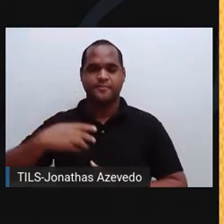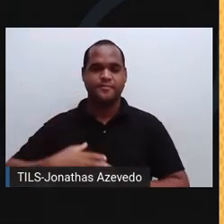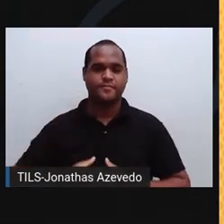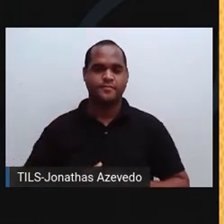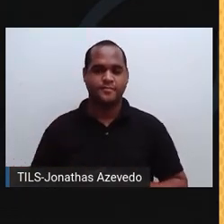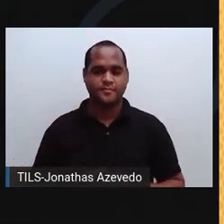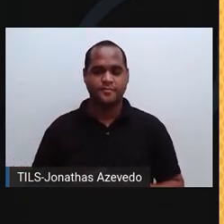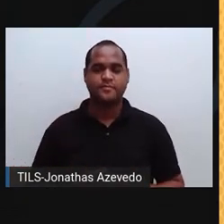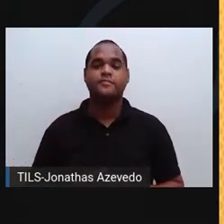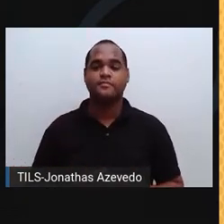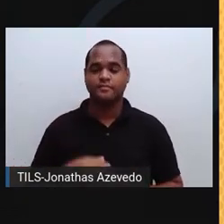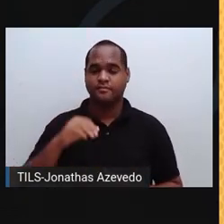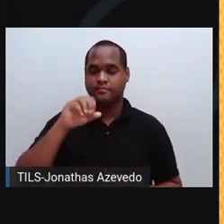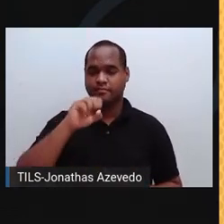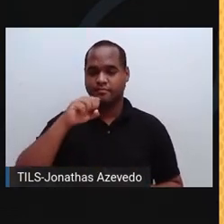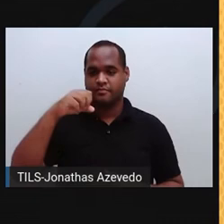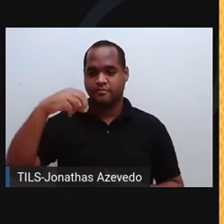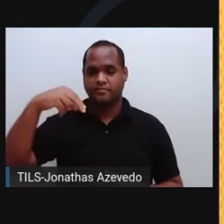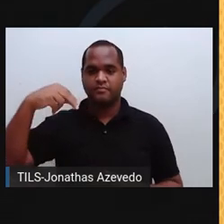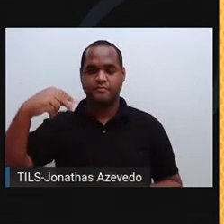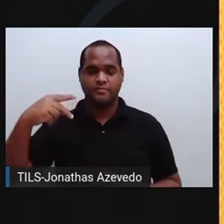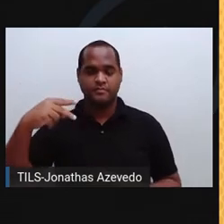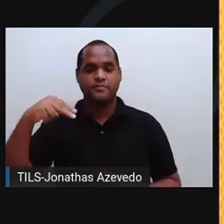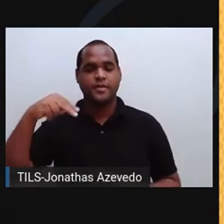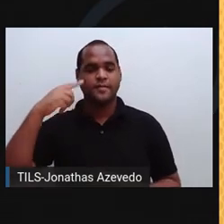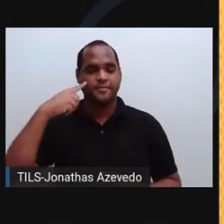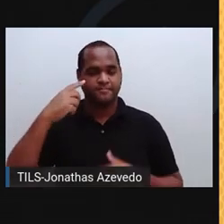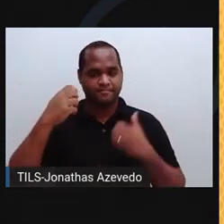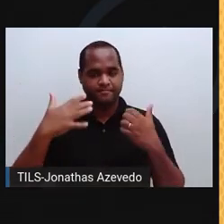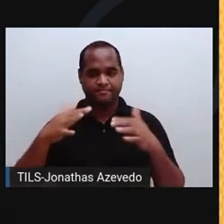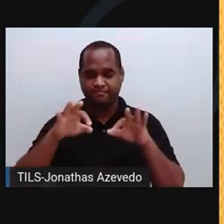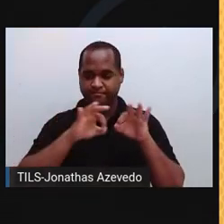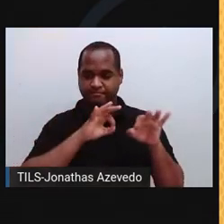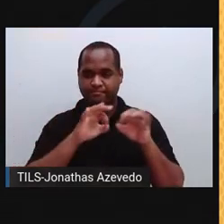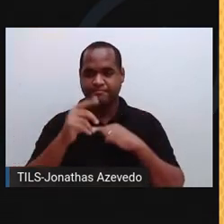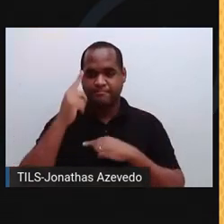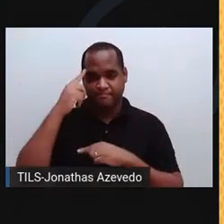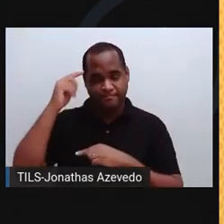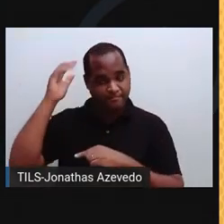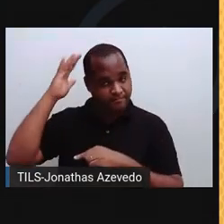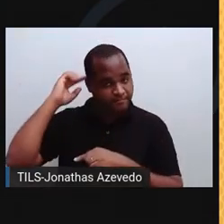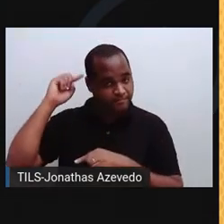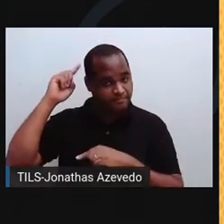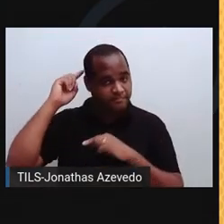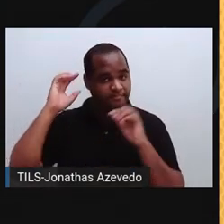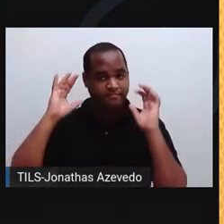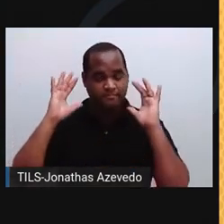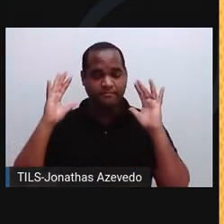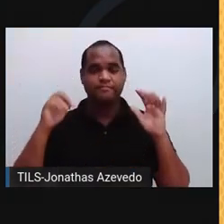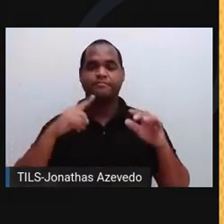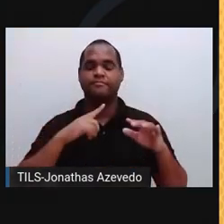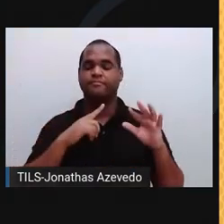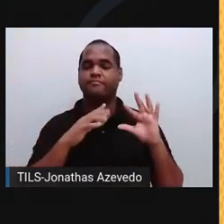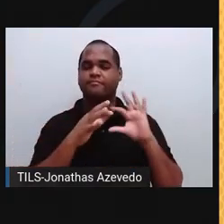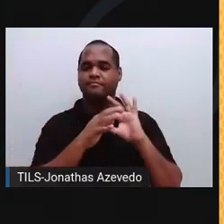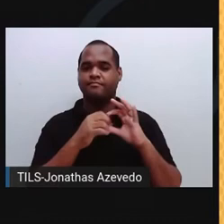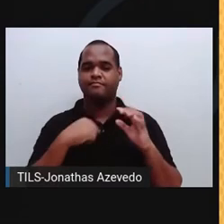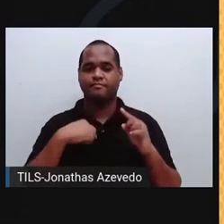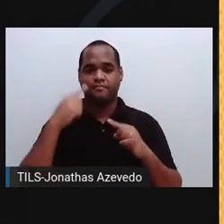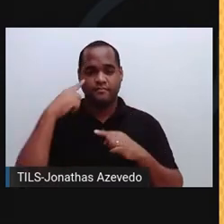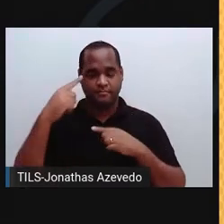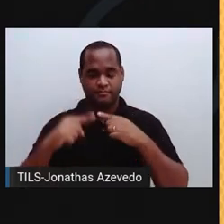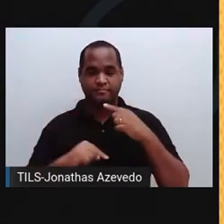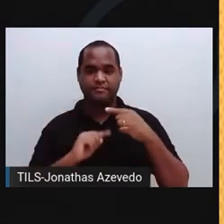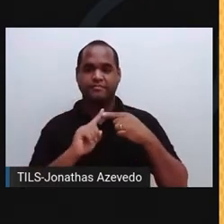O sistema nervoso central é formado pelo encéfalo e pela medula espinal. O encéfalo fica no